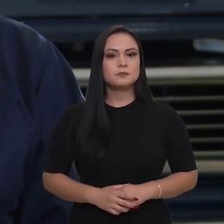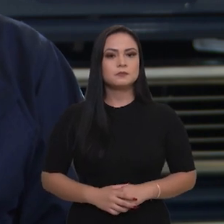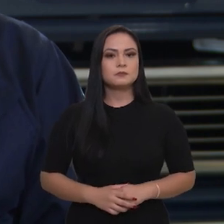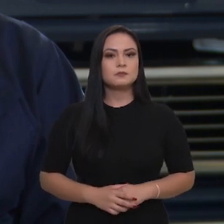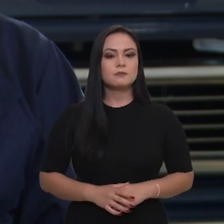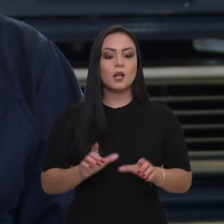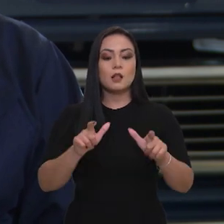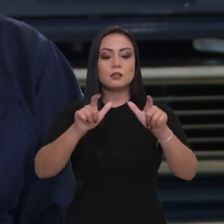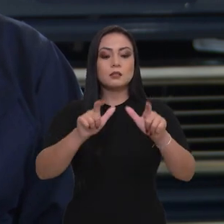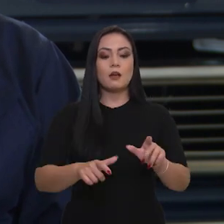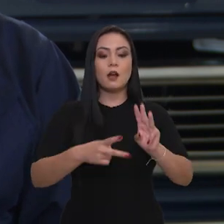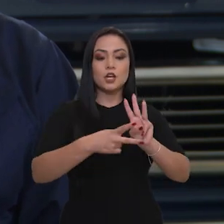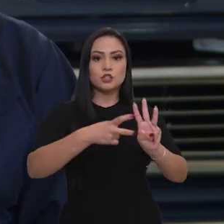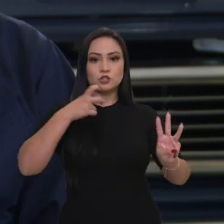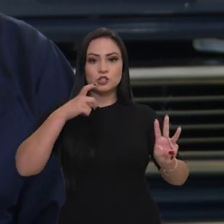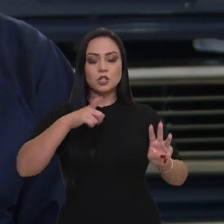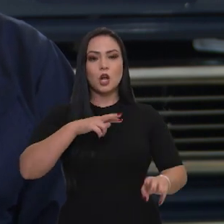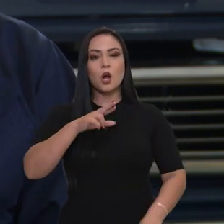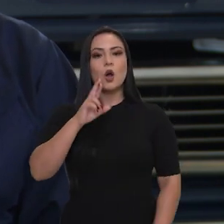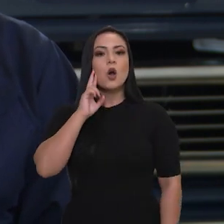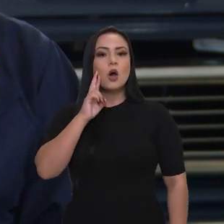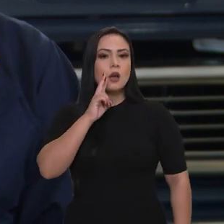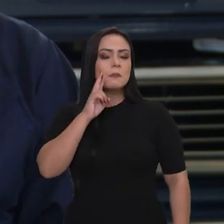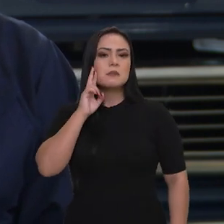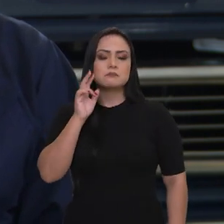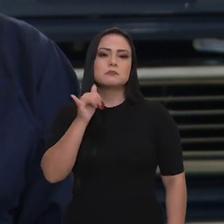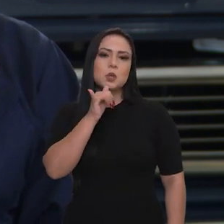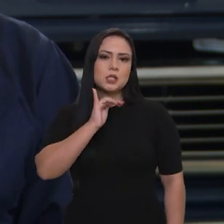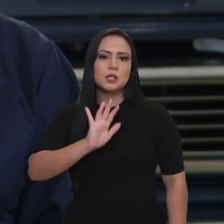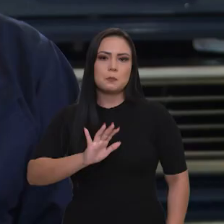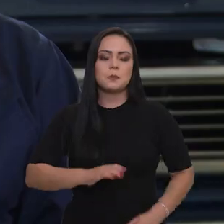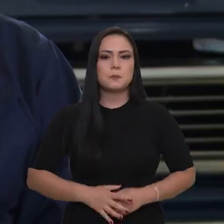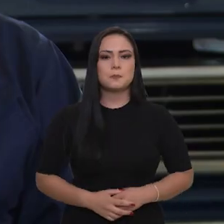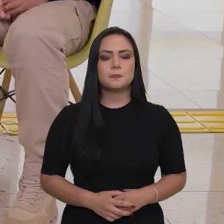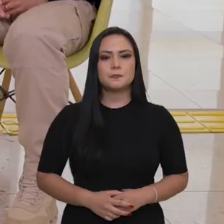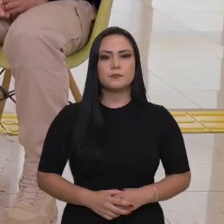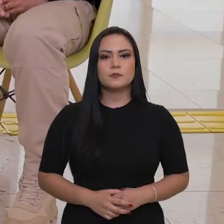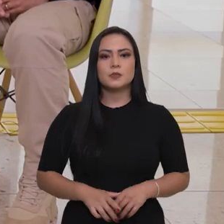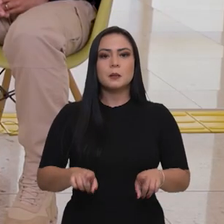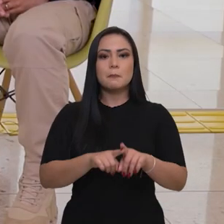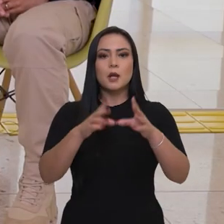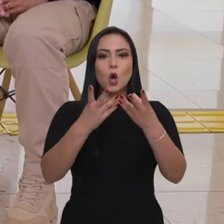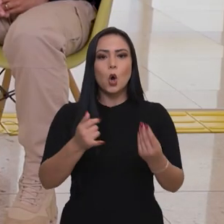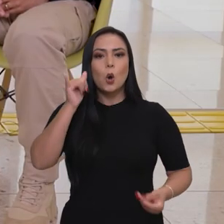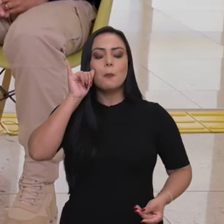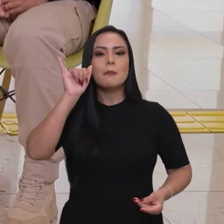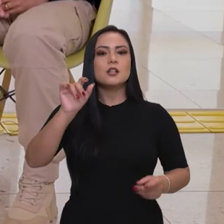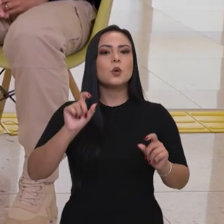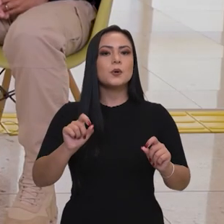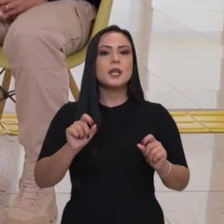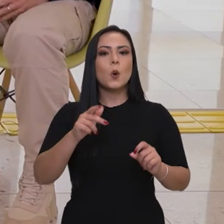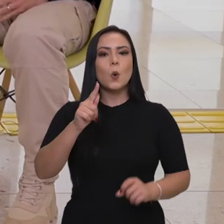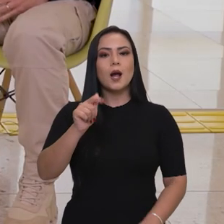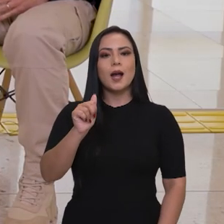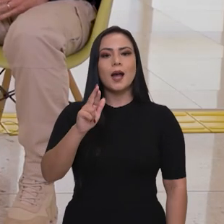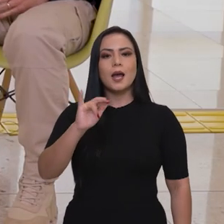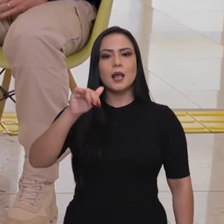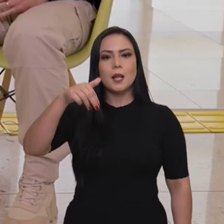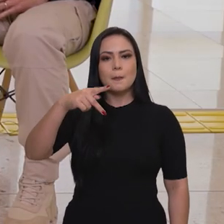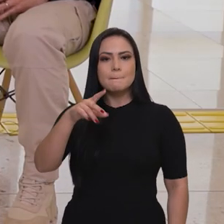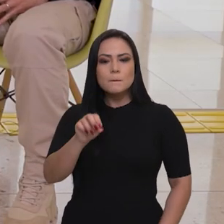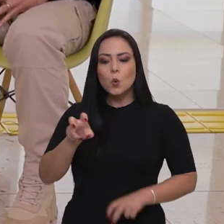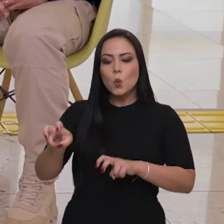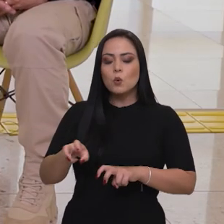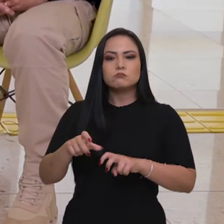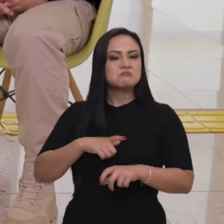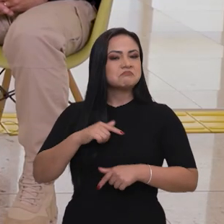Roraima, por exemplo, e no combate ao garimpo ilegal, foi uma operação grande. No Alto Rio